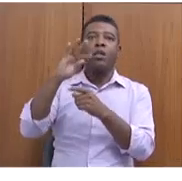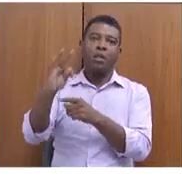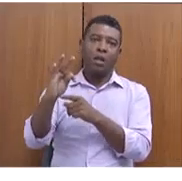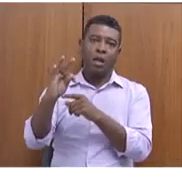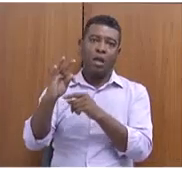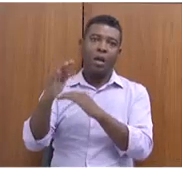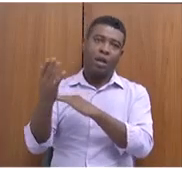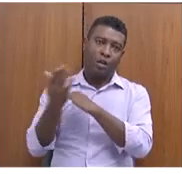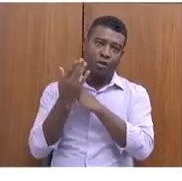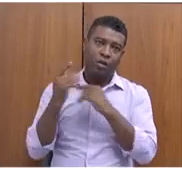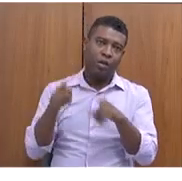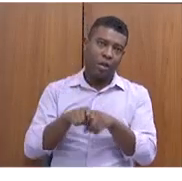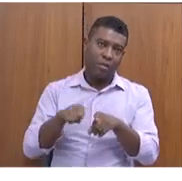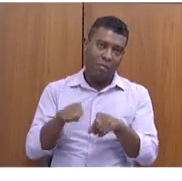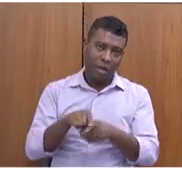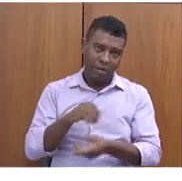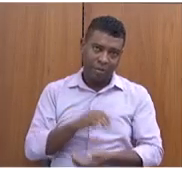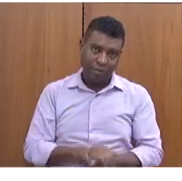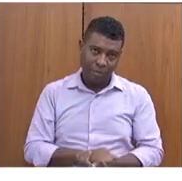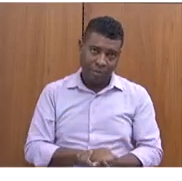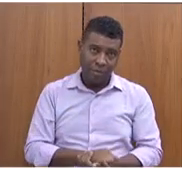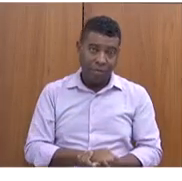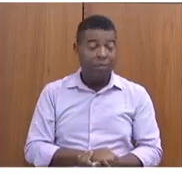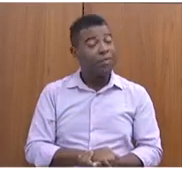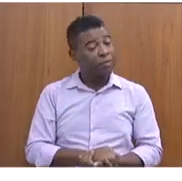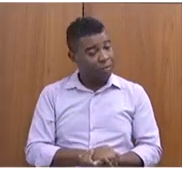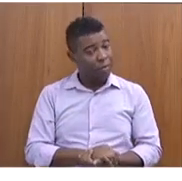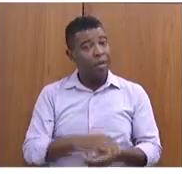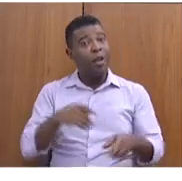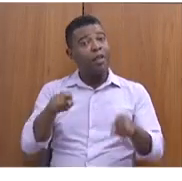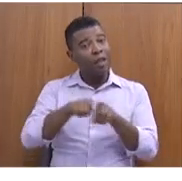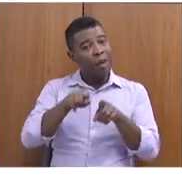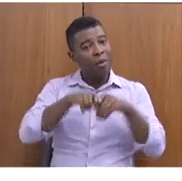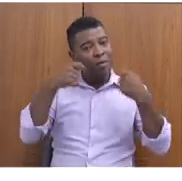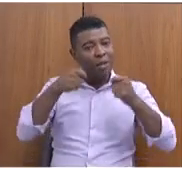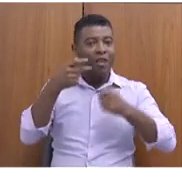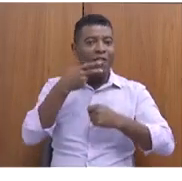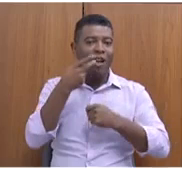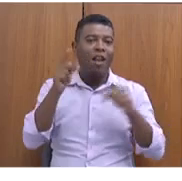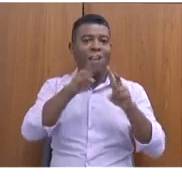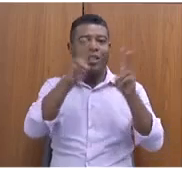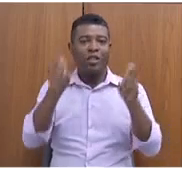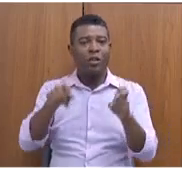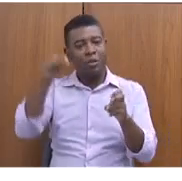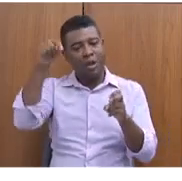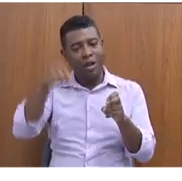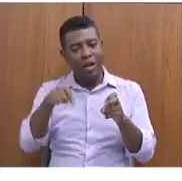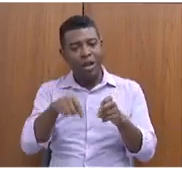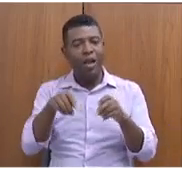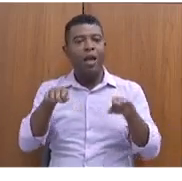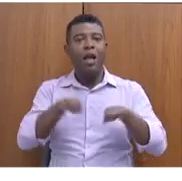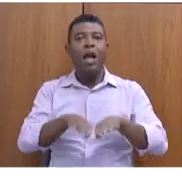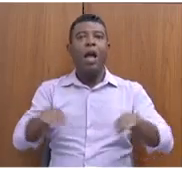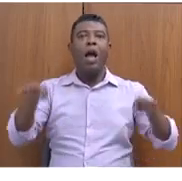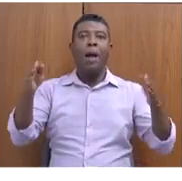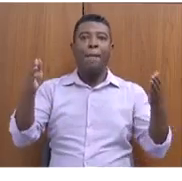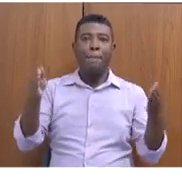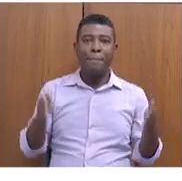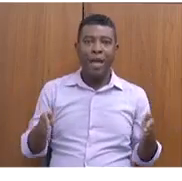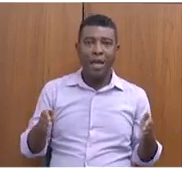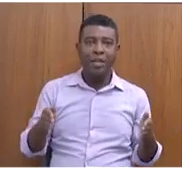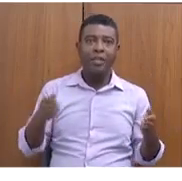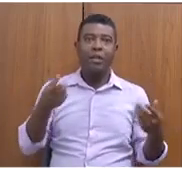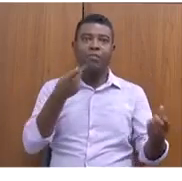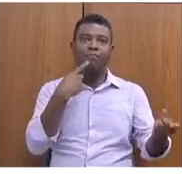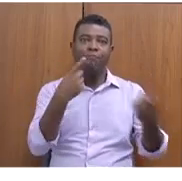Não podia deixar de falar da mesa de diálogo, que ela atendeu 83 casos